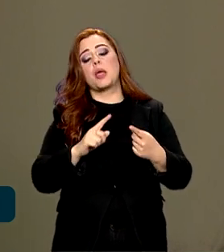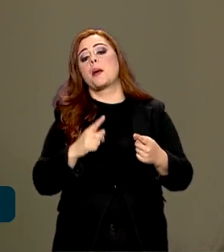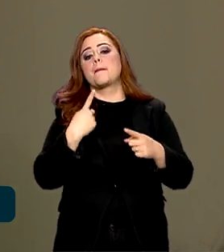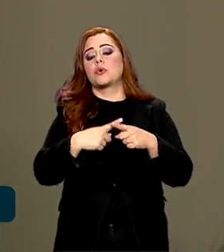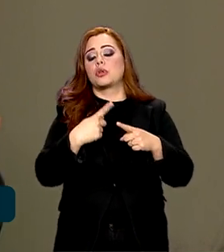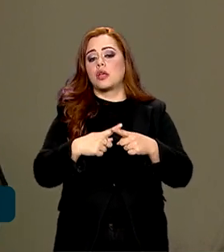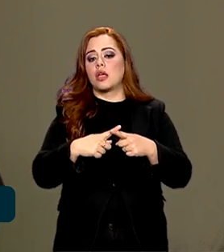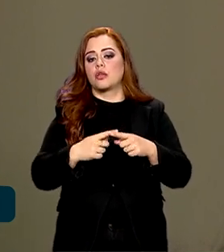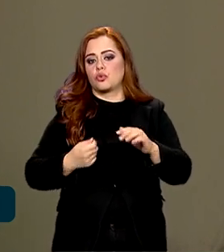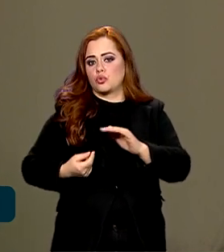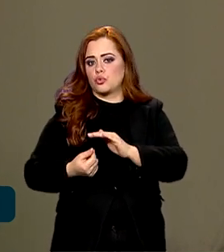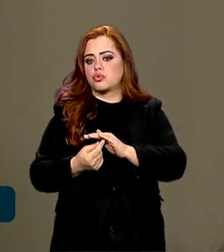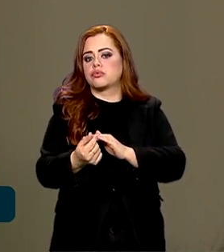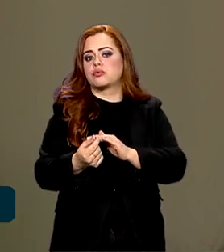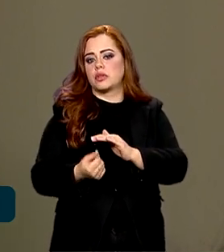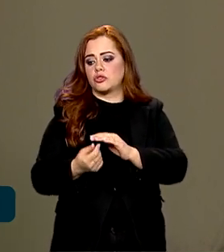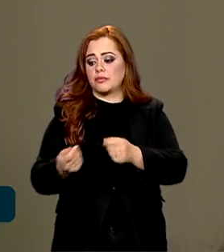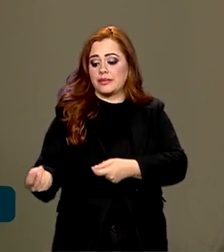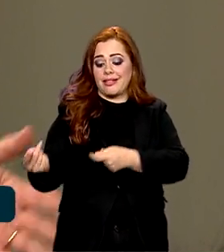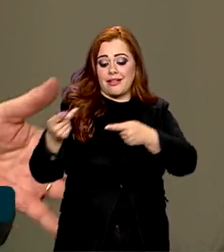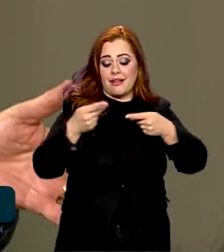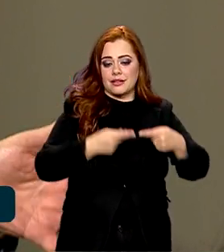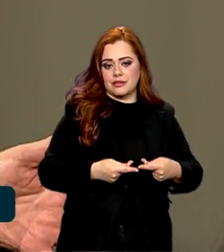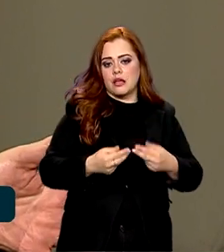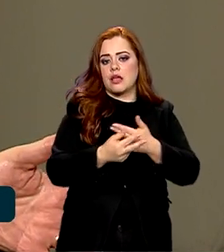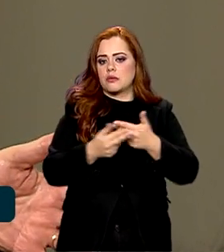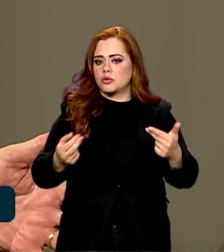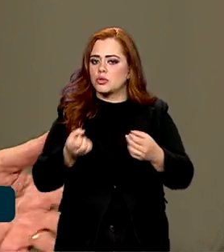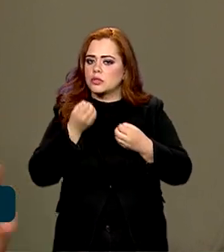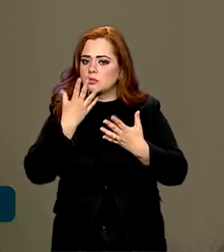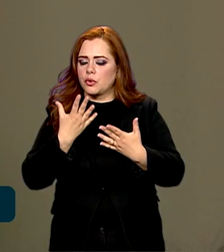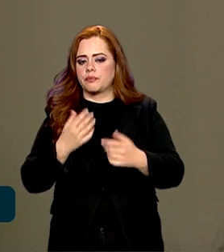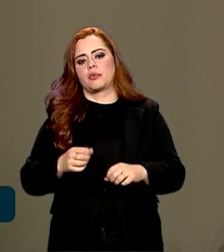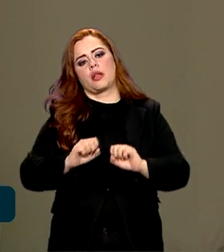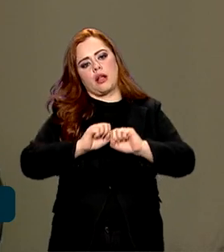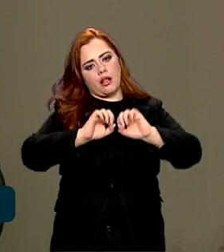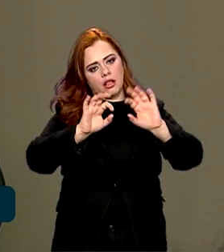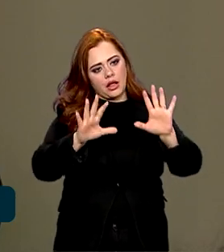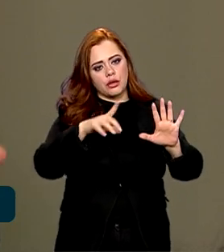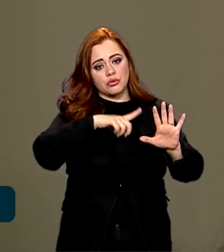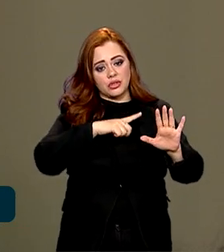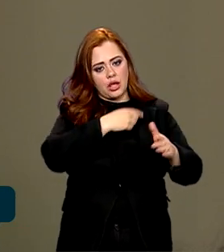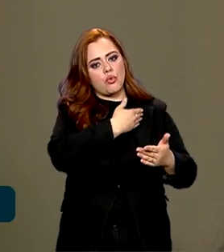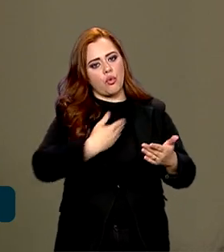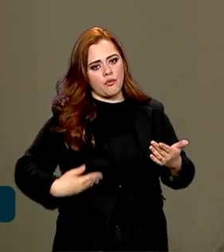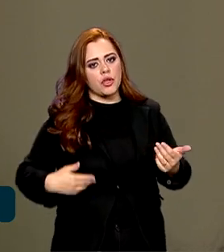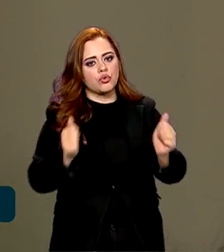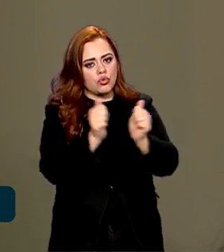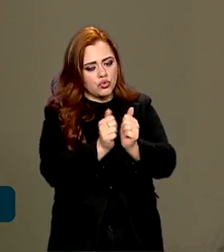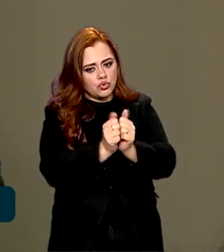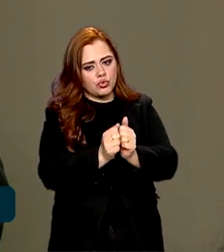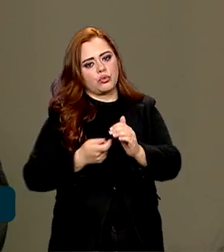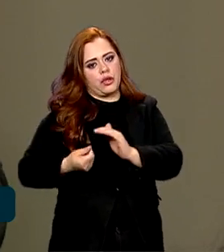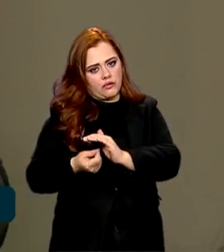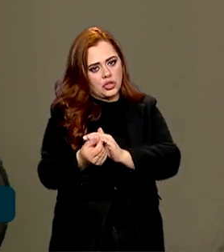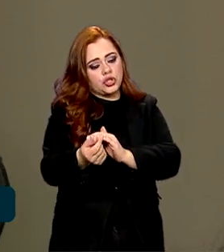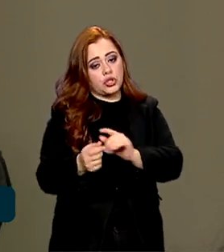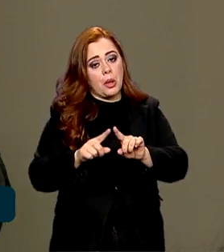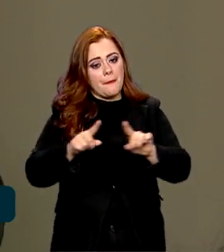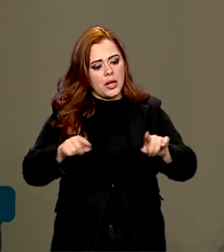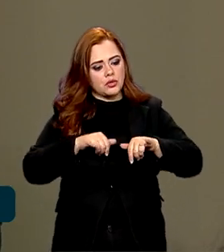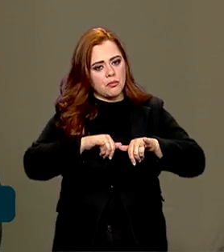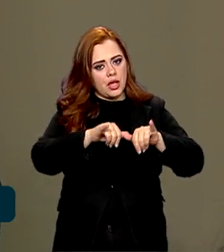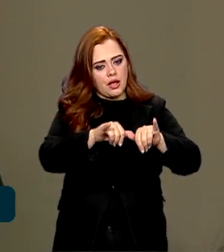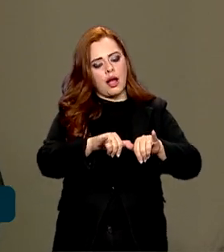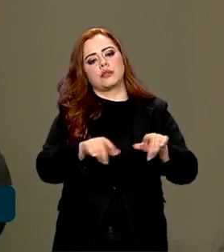possam realmente trazer esses recursos. Obviamente tem a parte do governo, porque aí o governo vai investir uma parte, né? E aí entra o mercado de capitais